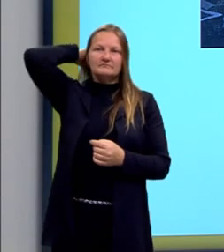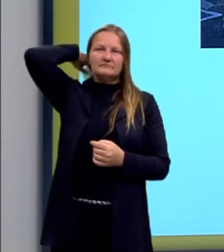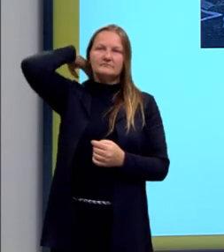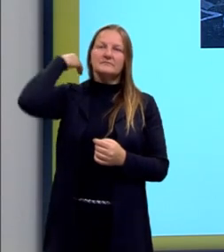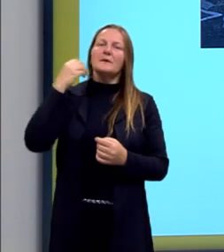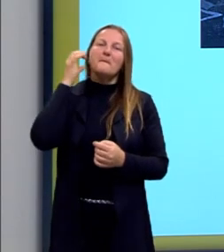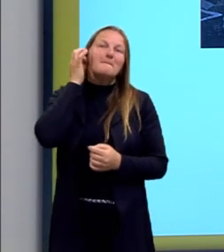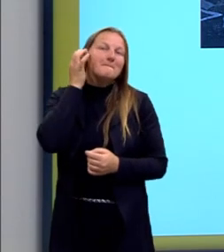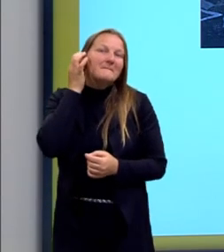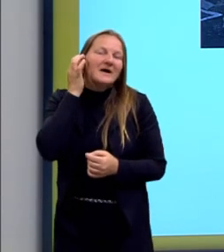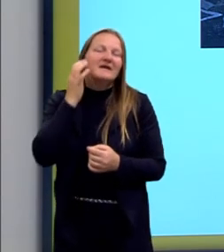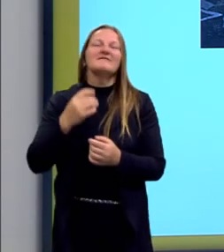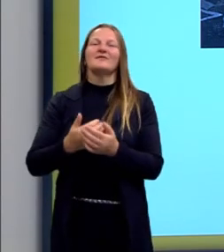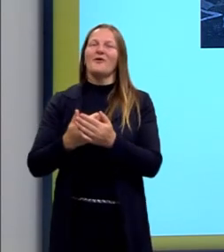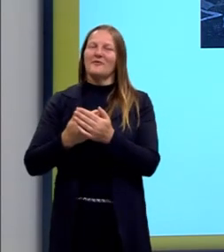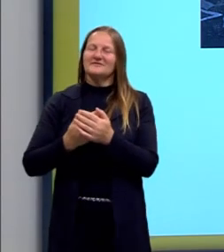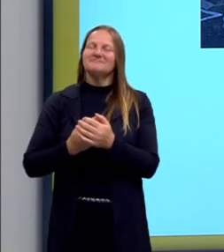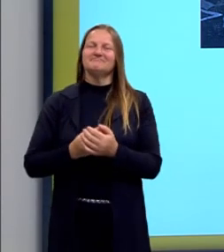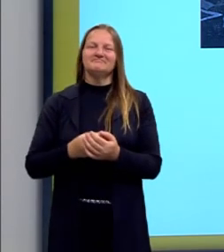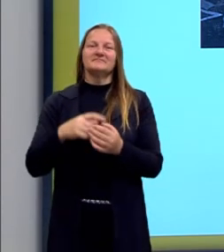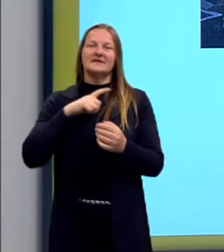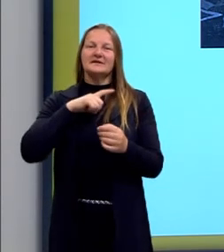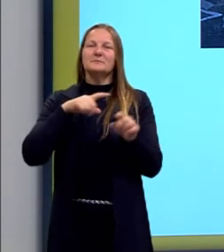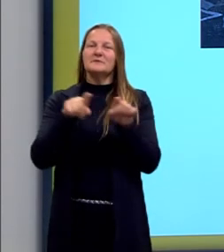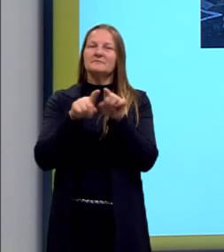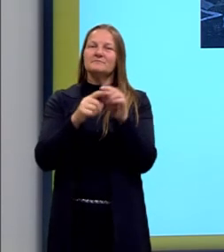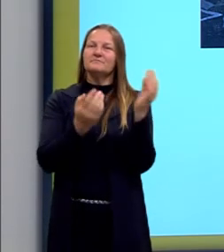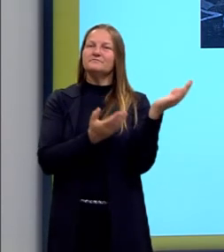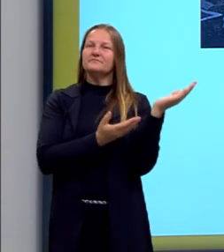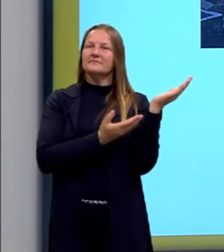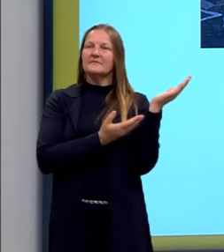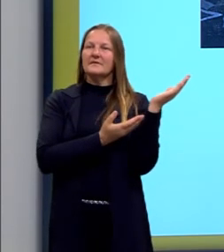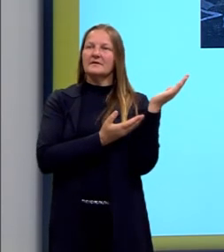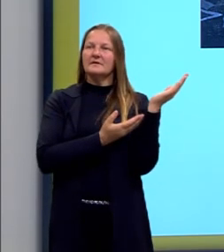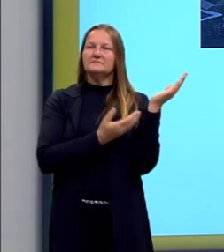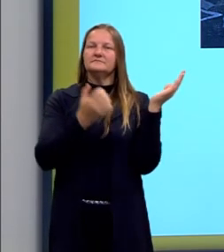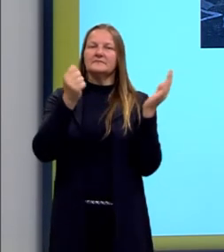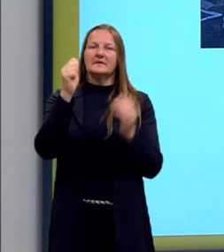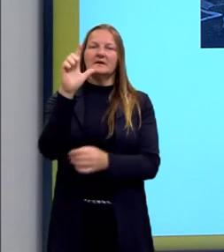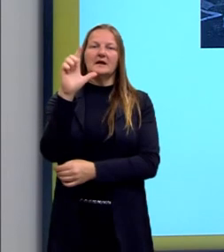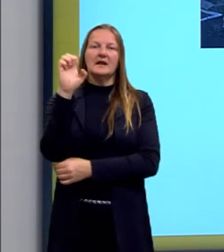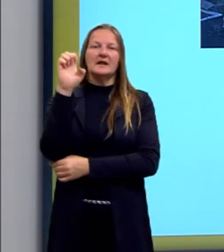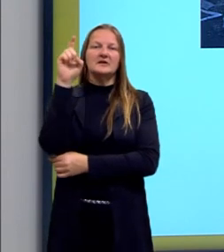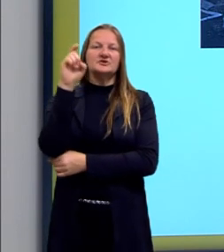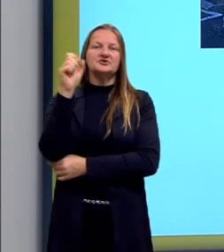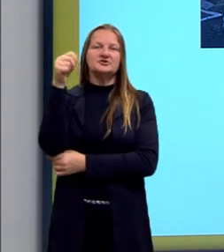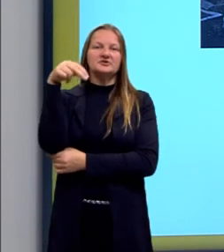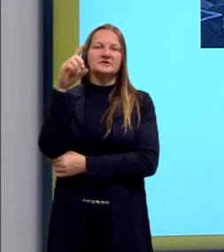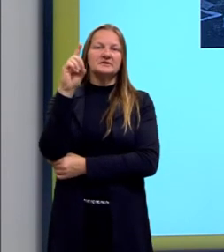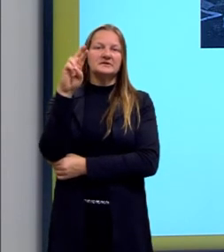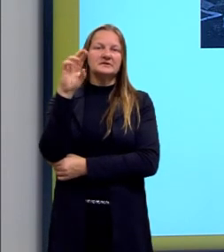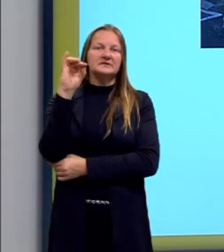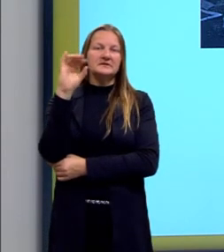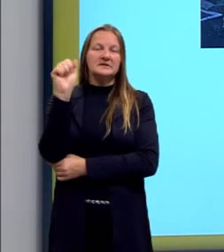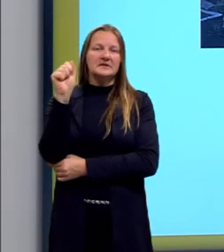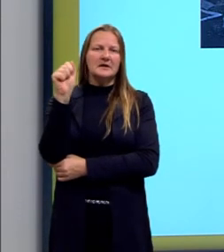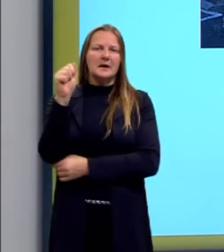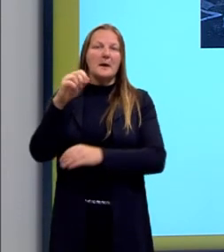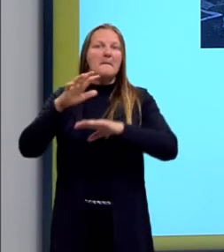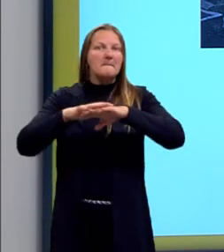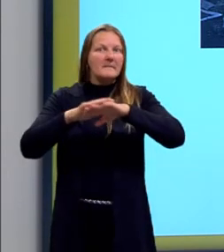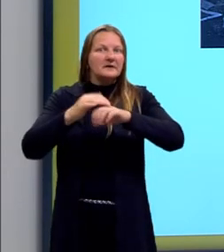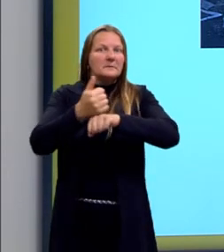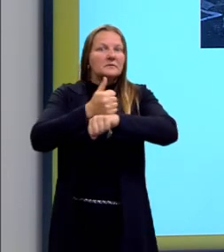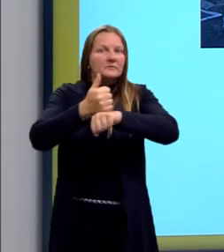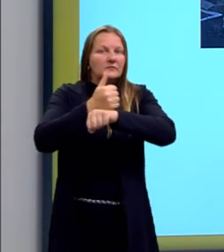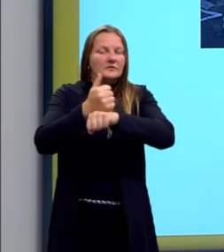maravilhosas. E a Hipátia de Alexandria, que foi uma matemática, que viveu ali, onde hoje em dia